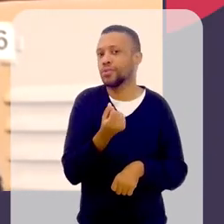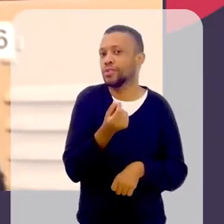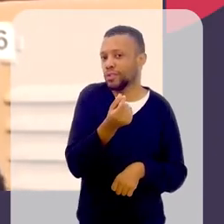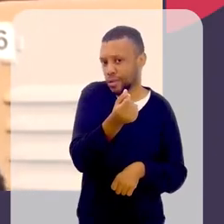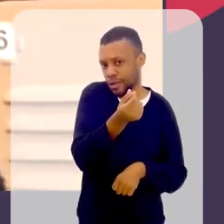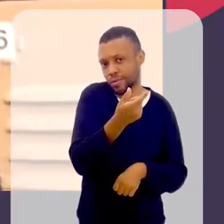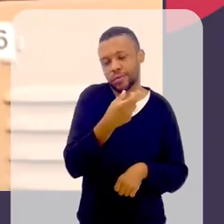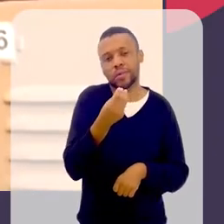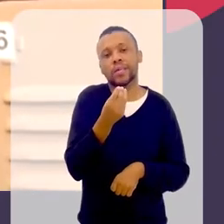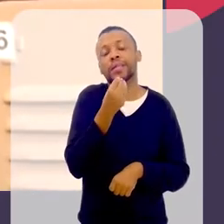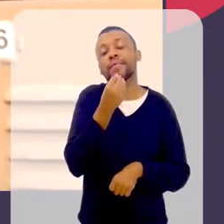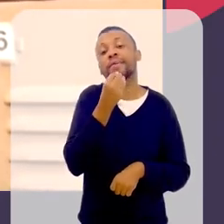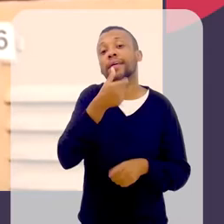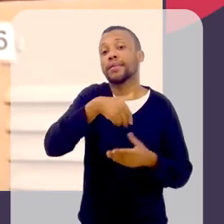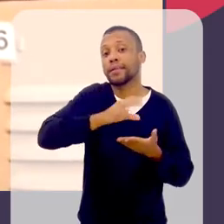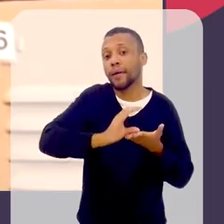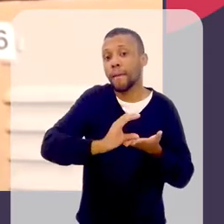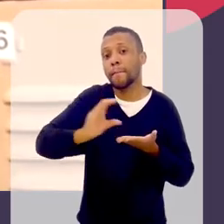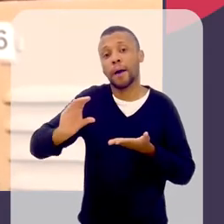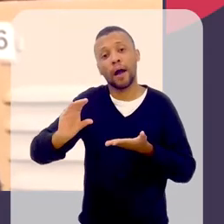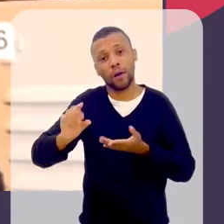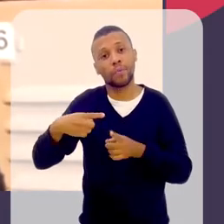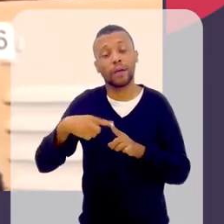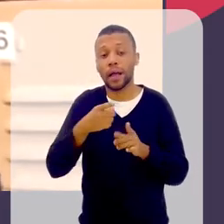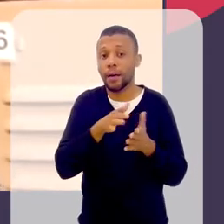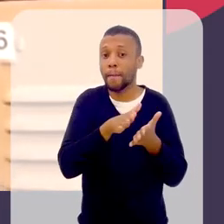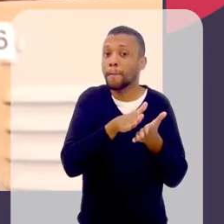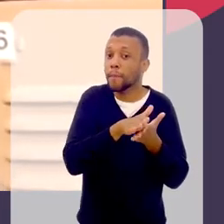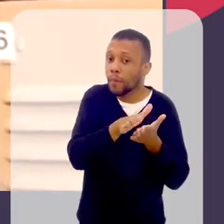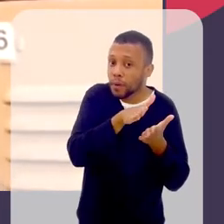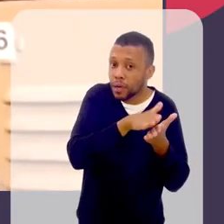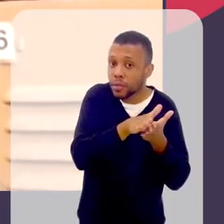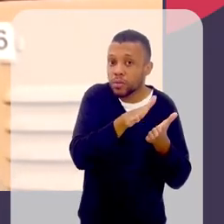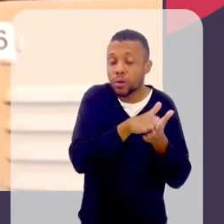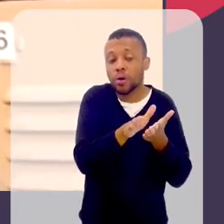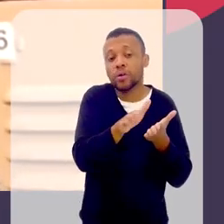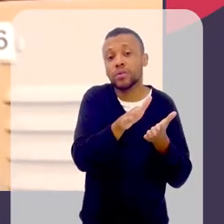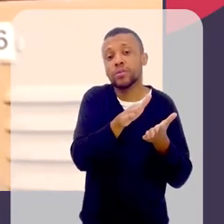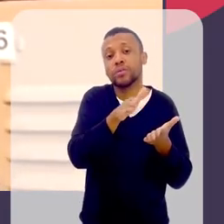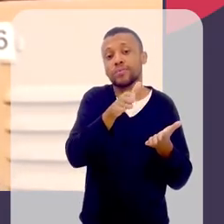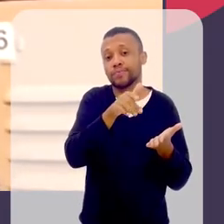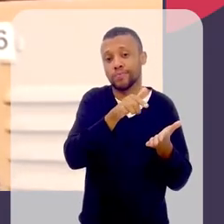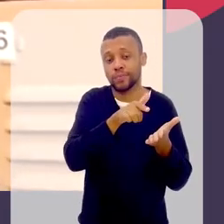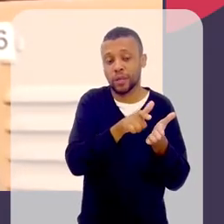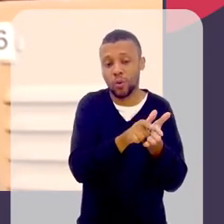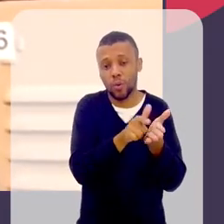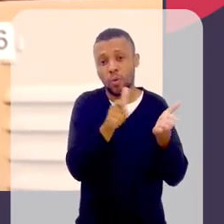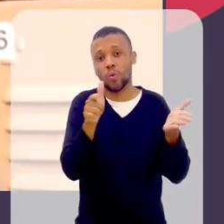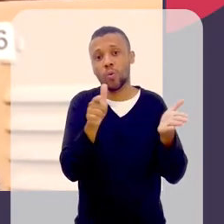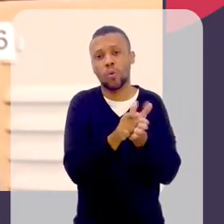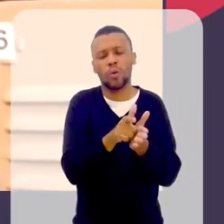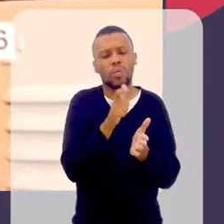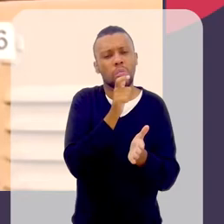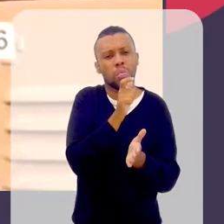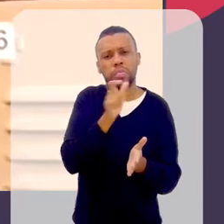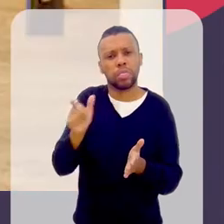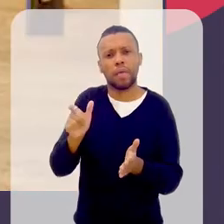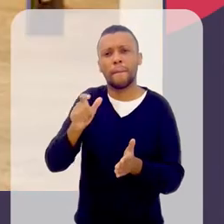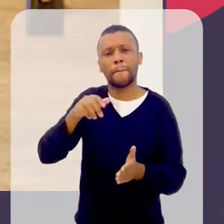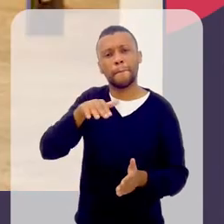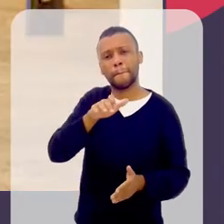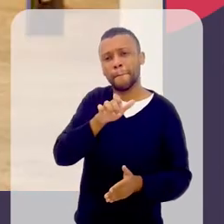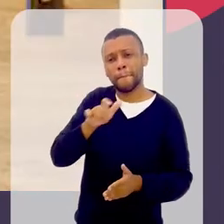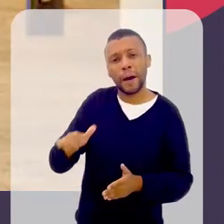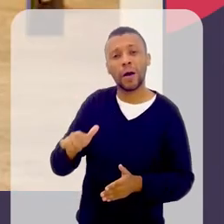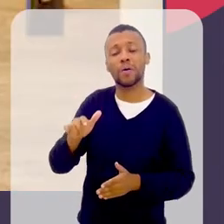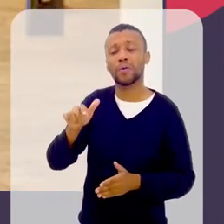dinheiro, que eu imagino que deveria ser pago, porque eram publicações grandes, assim, falando mal da Nívia e do colégio dela, sabe?